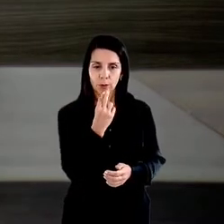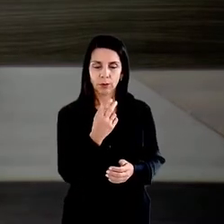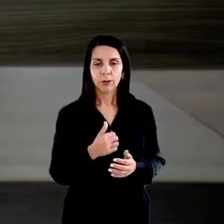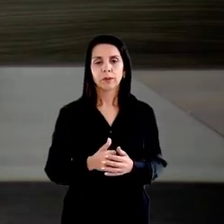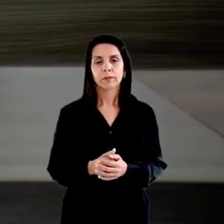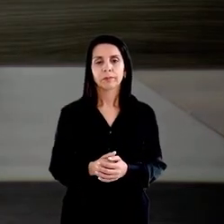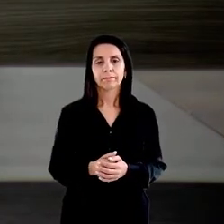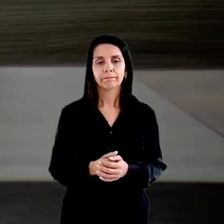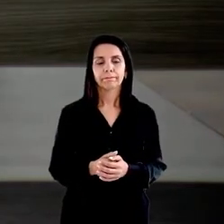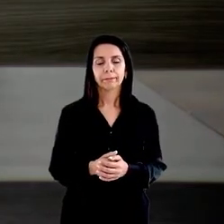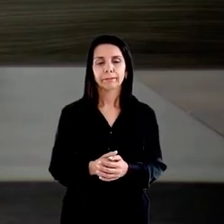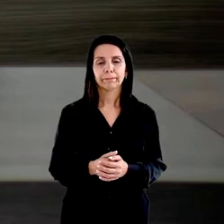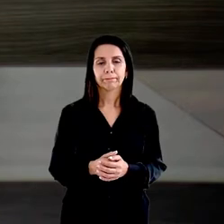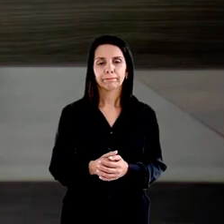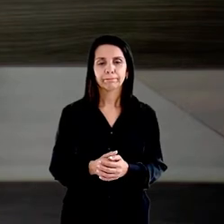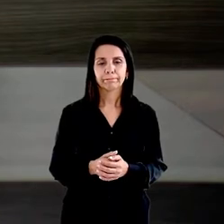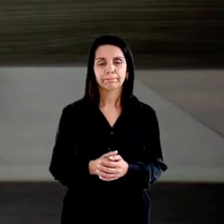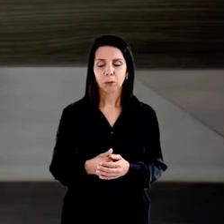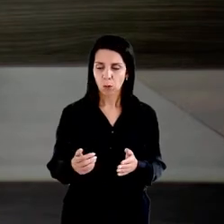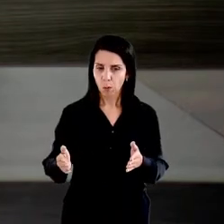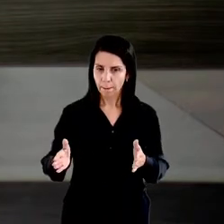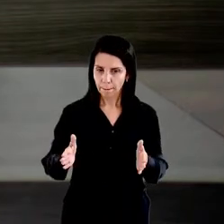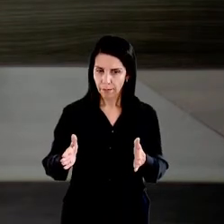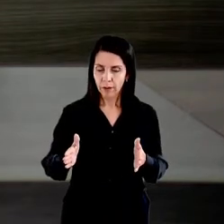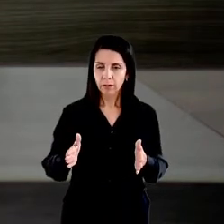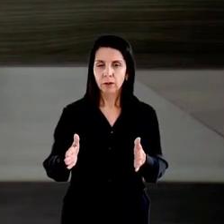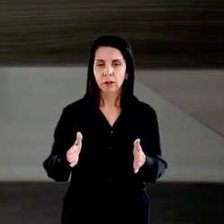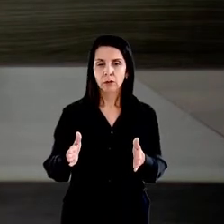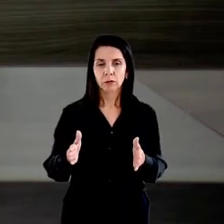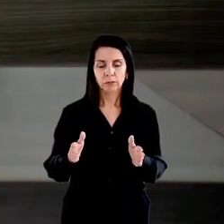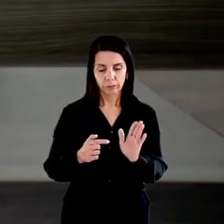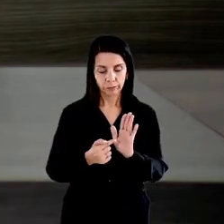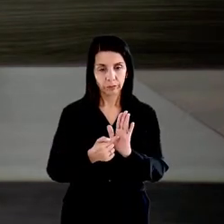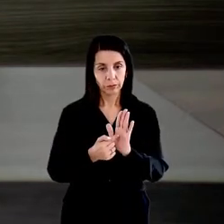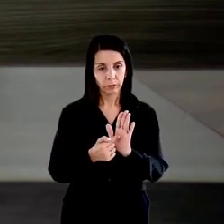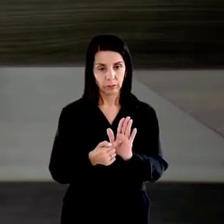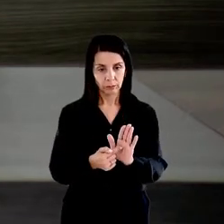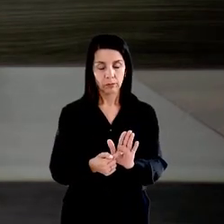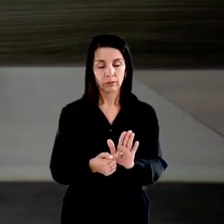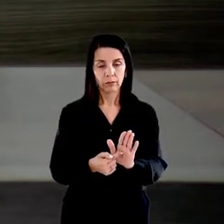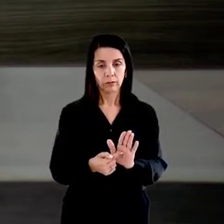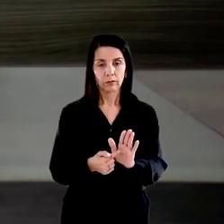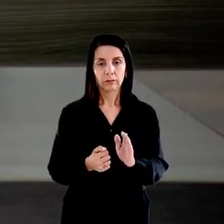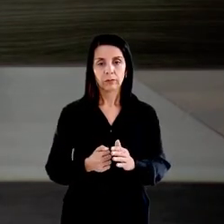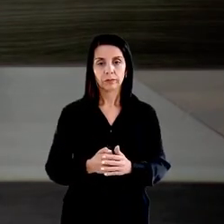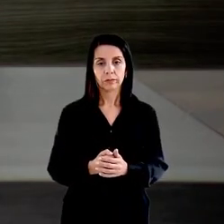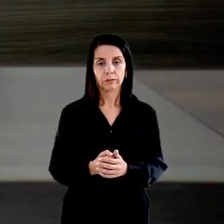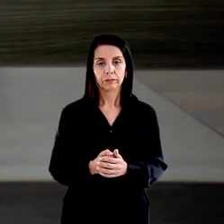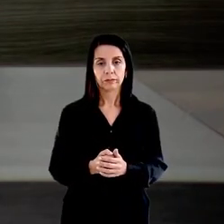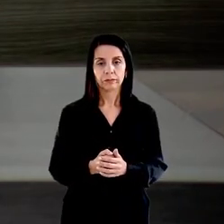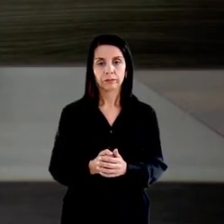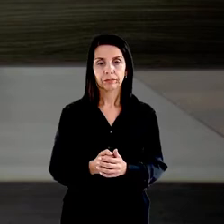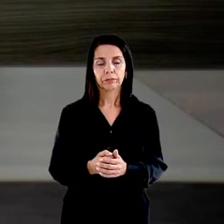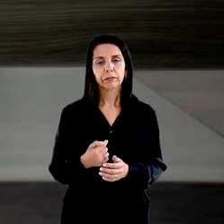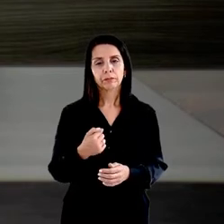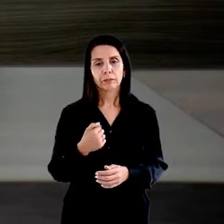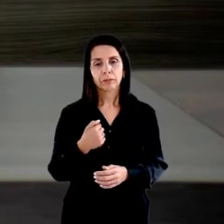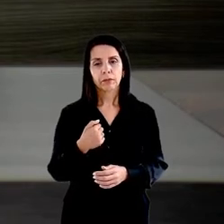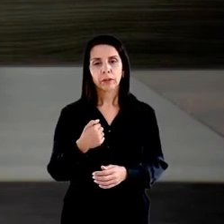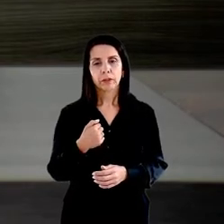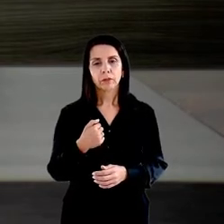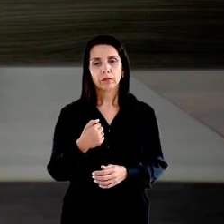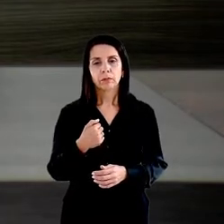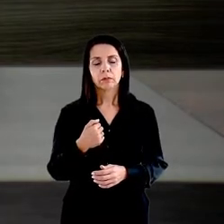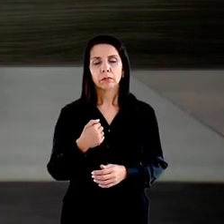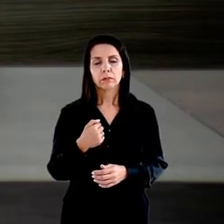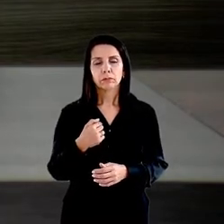ano para cá, e esse relato que eu gostaria de trazer, e depois de assistir ao vídeo,